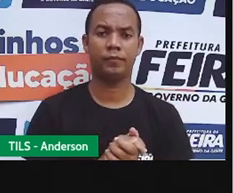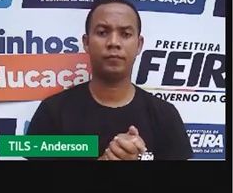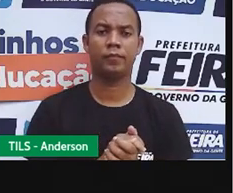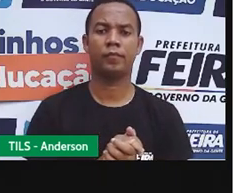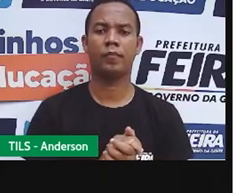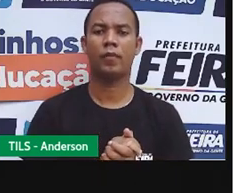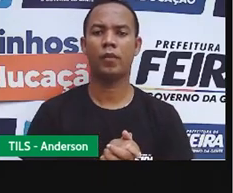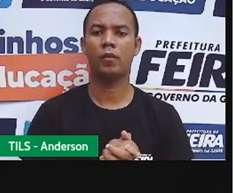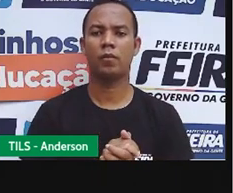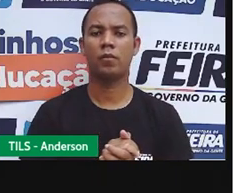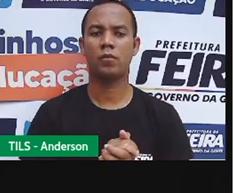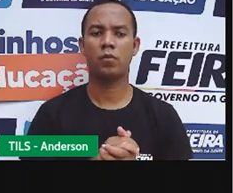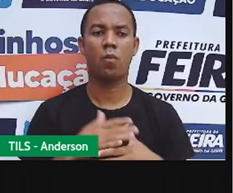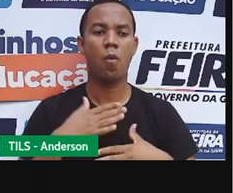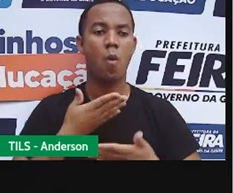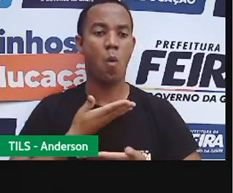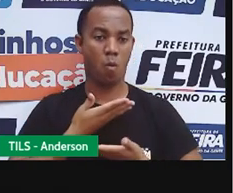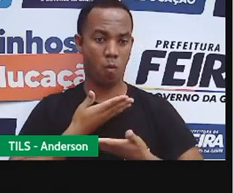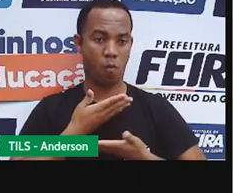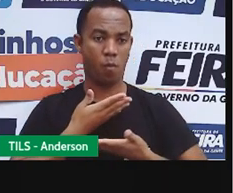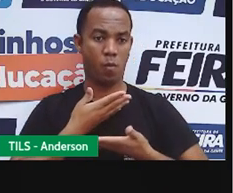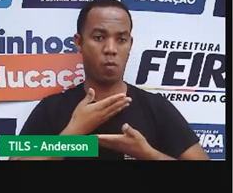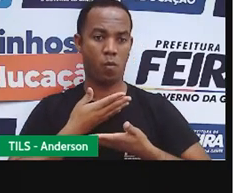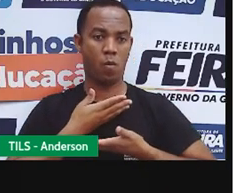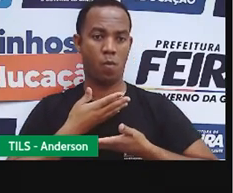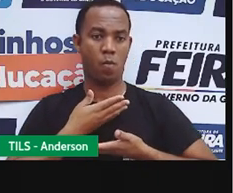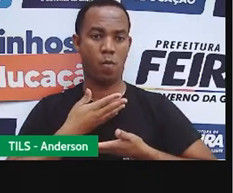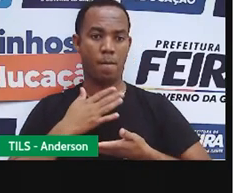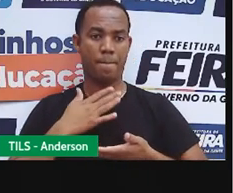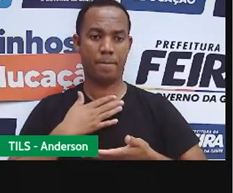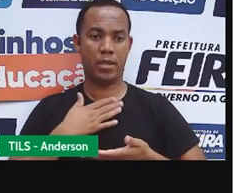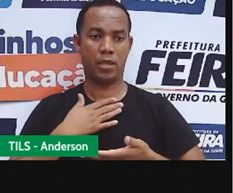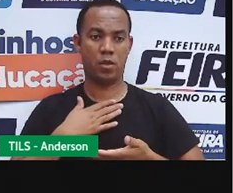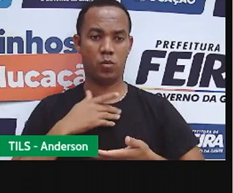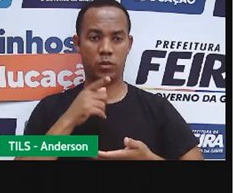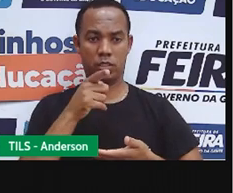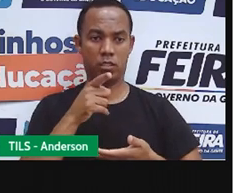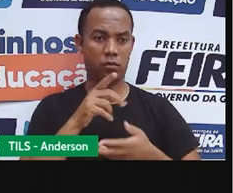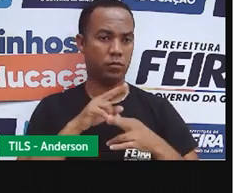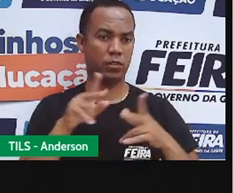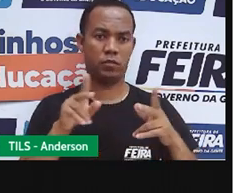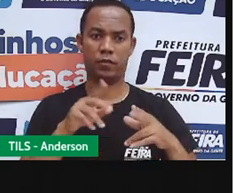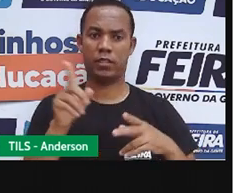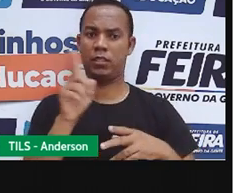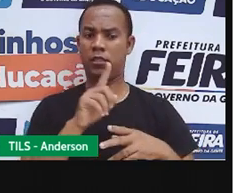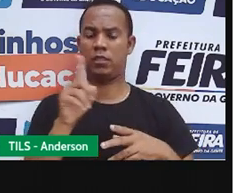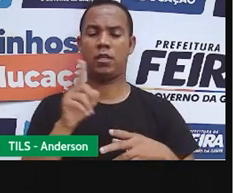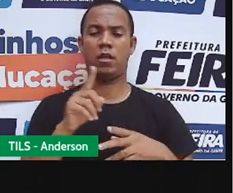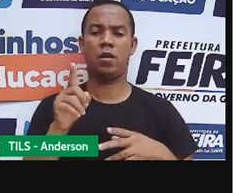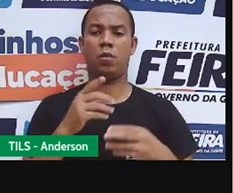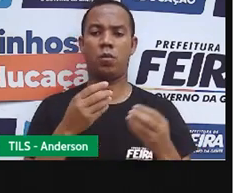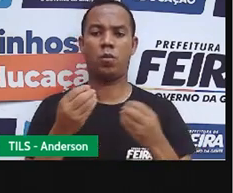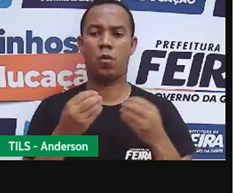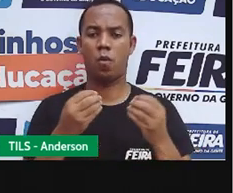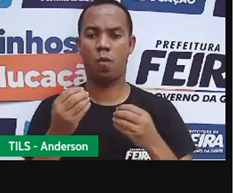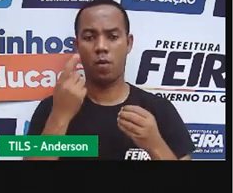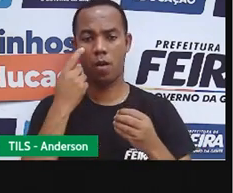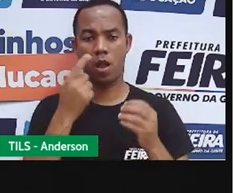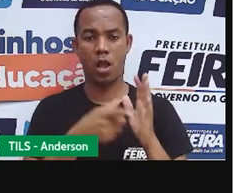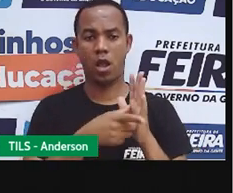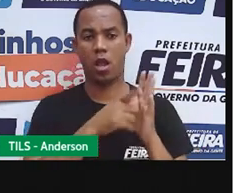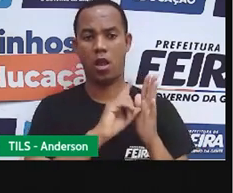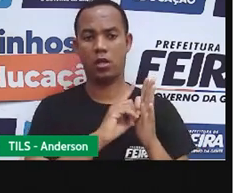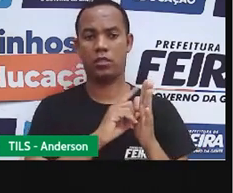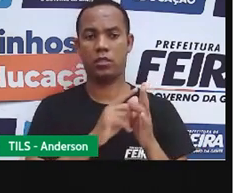A superfície do nosso corpo não é diferente das superfícies que nós estudamos